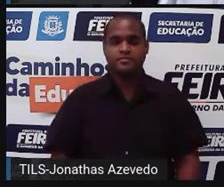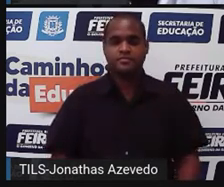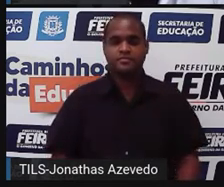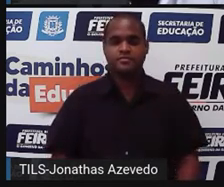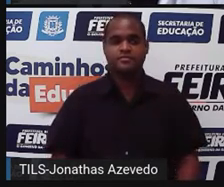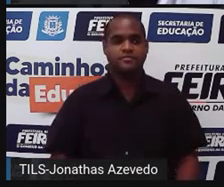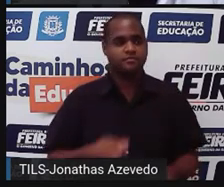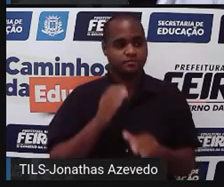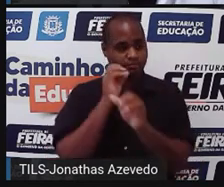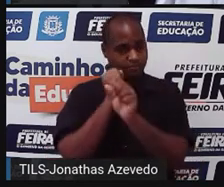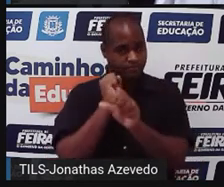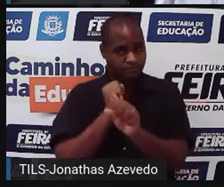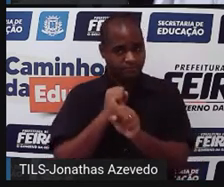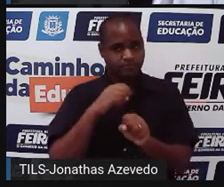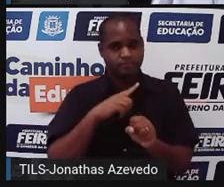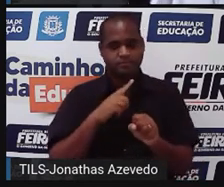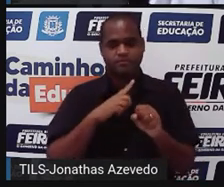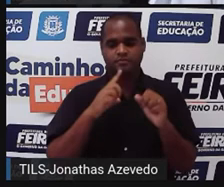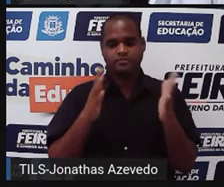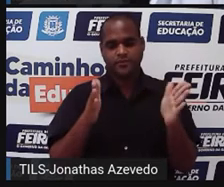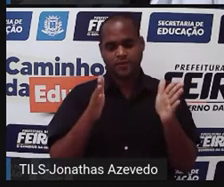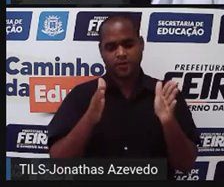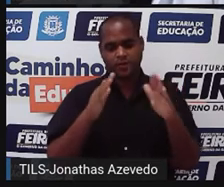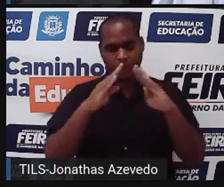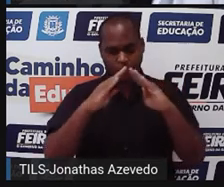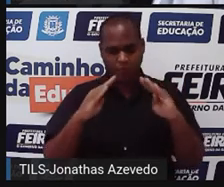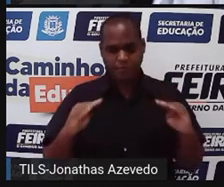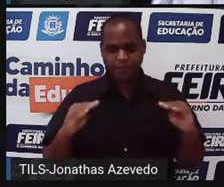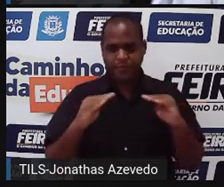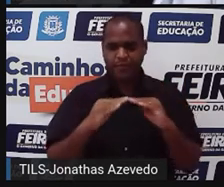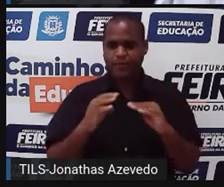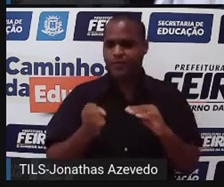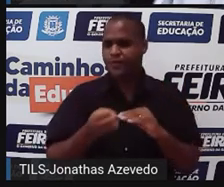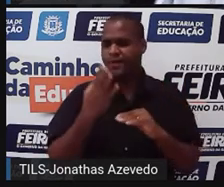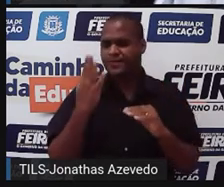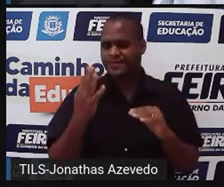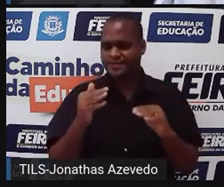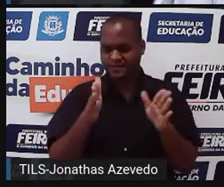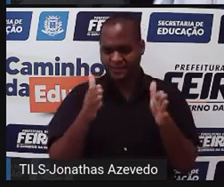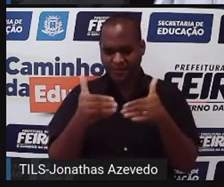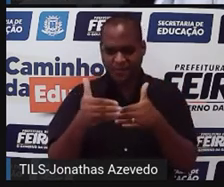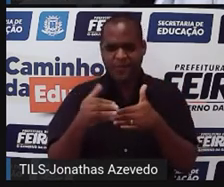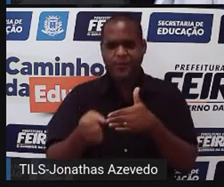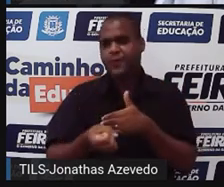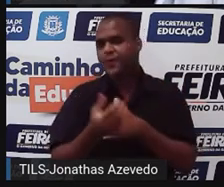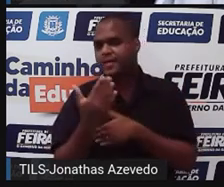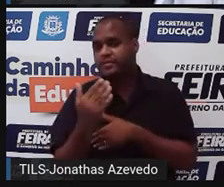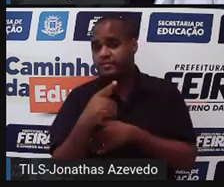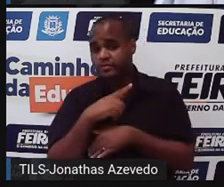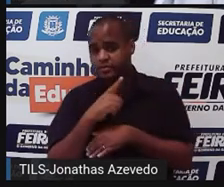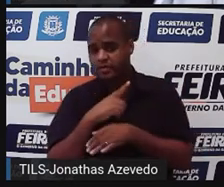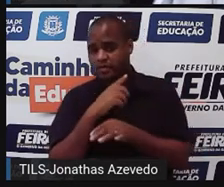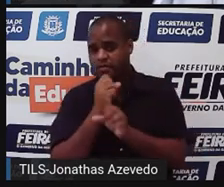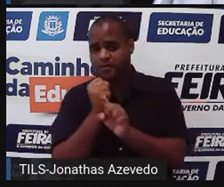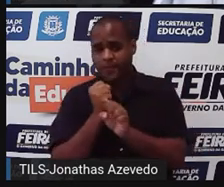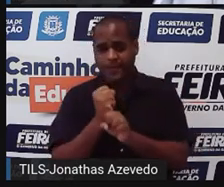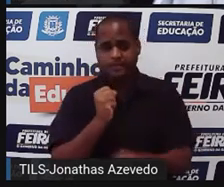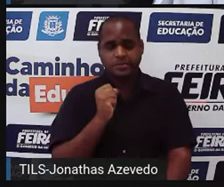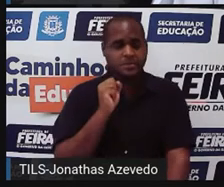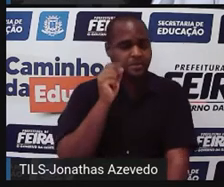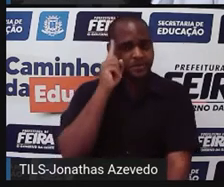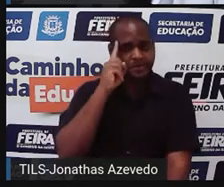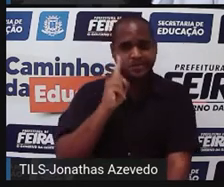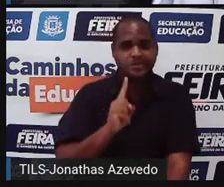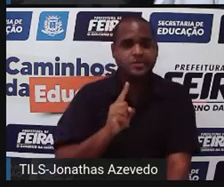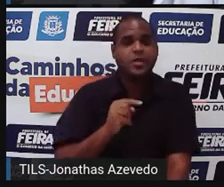Quantidade de cubos. Quantos cubos vão ser construídos? A gente não sabe quantos cubos vão ser. A gente